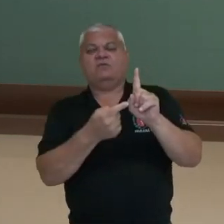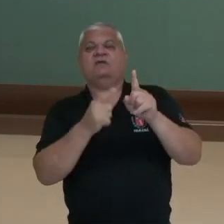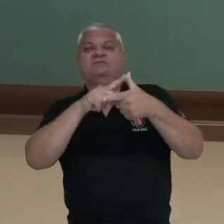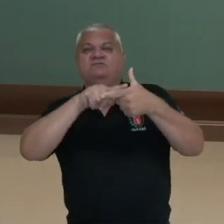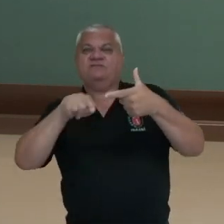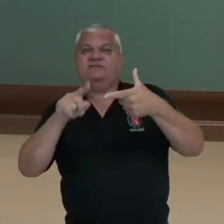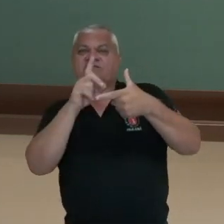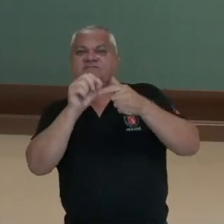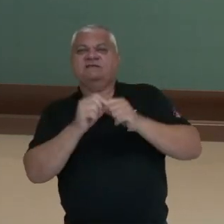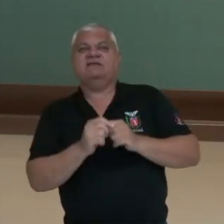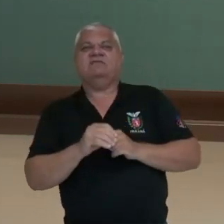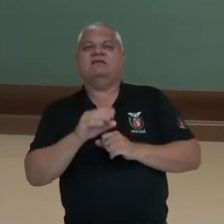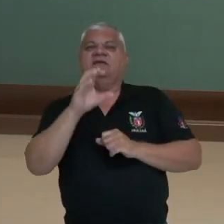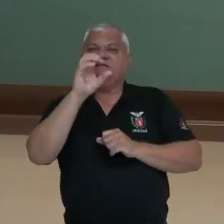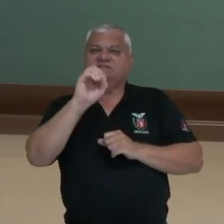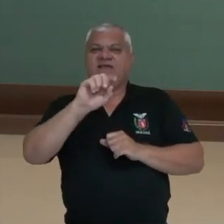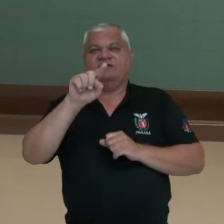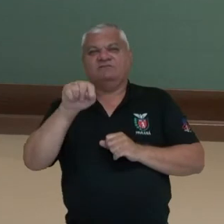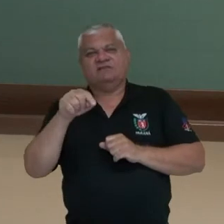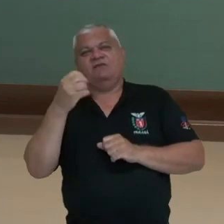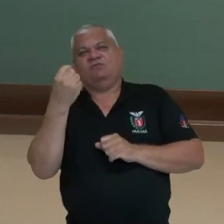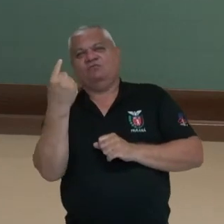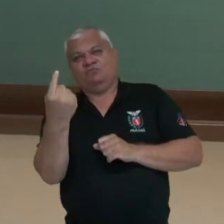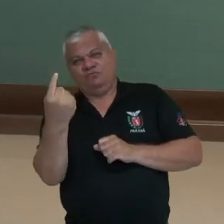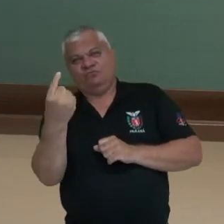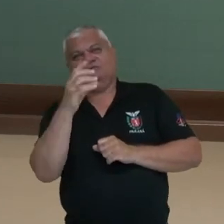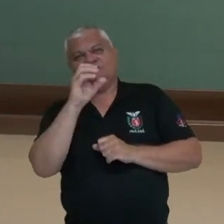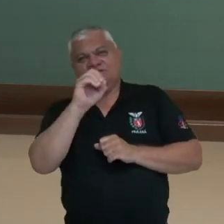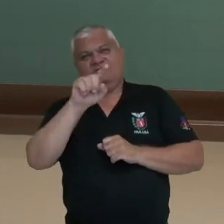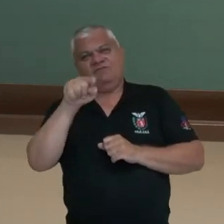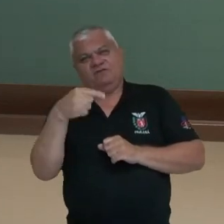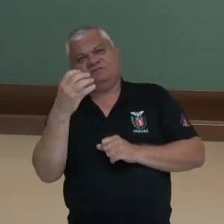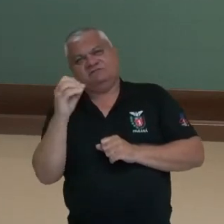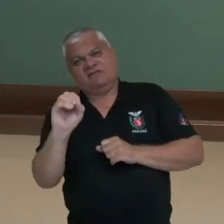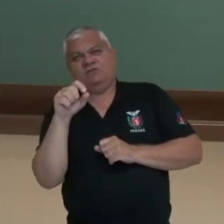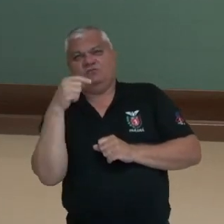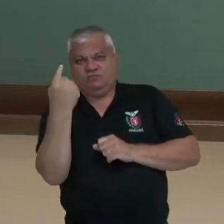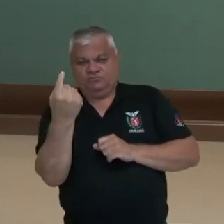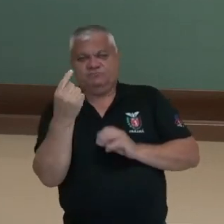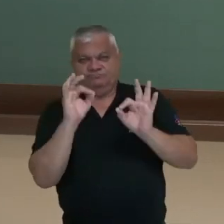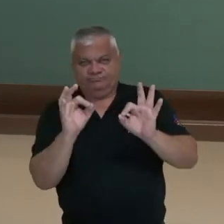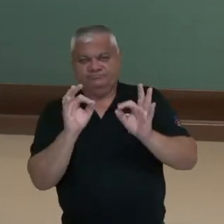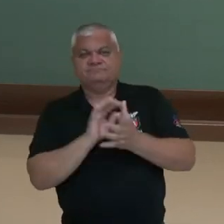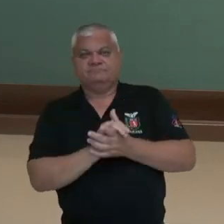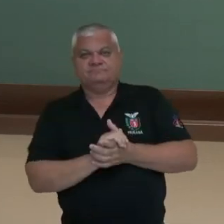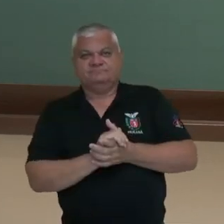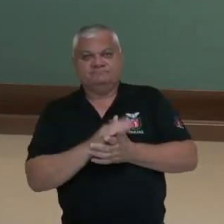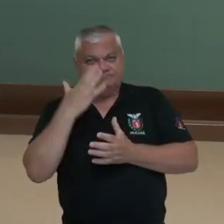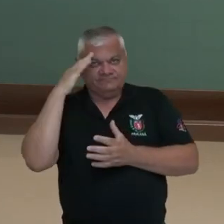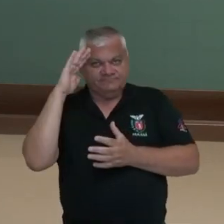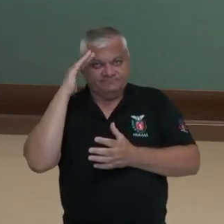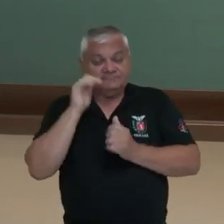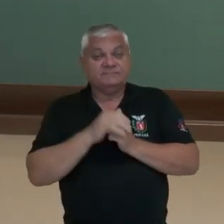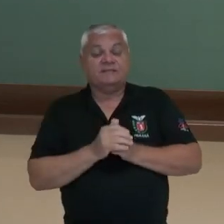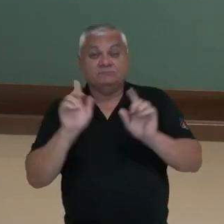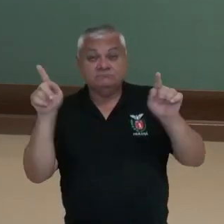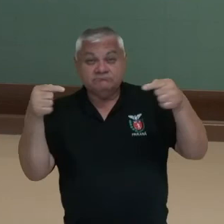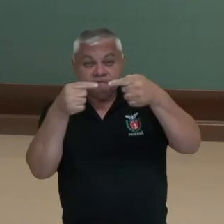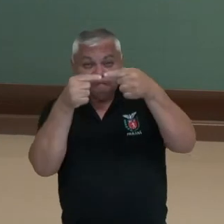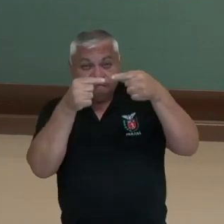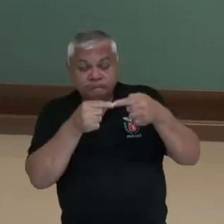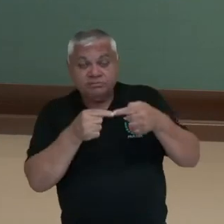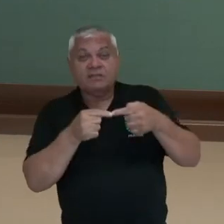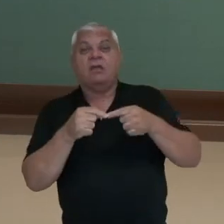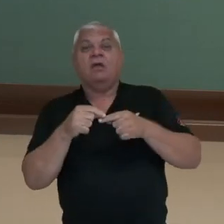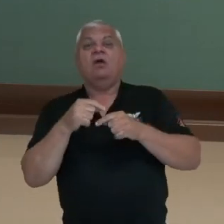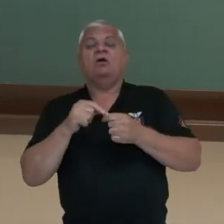100, então o valor que eu vou colocar aqui seria 0,01. Tranquilo, gente? E daí a gente faz